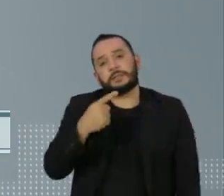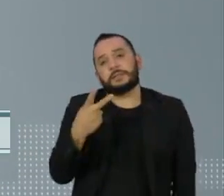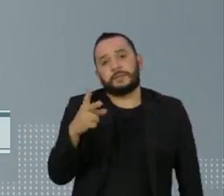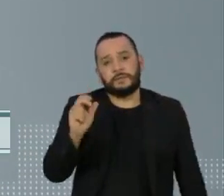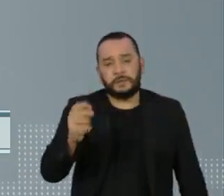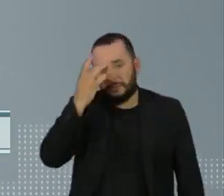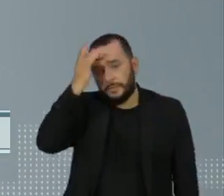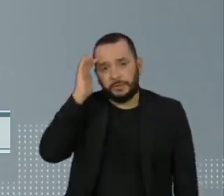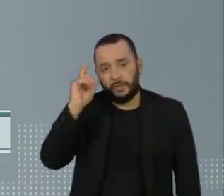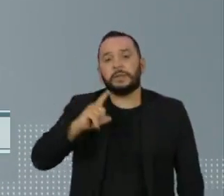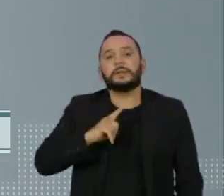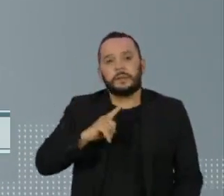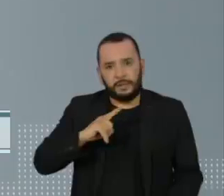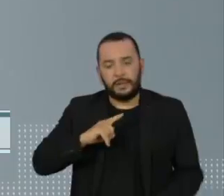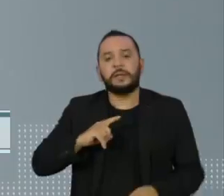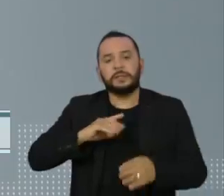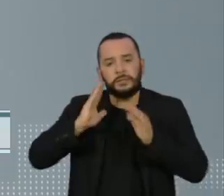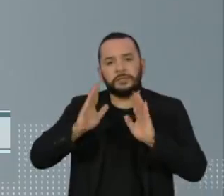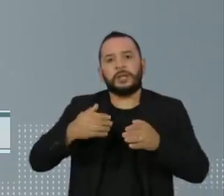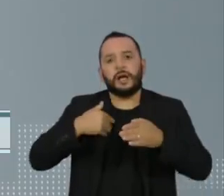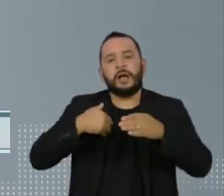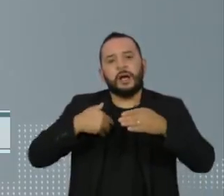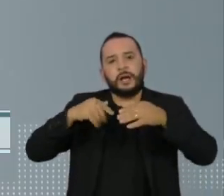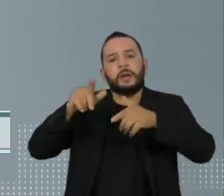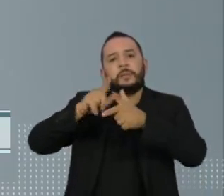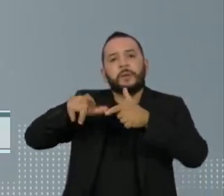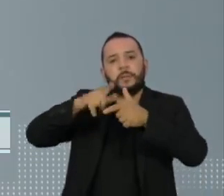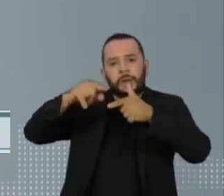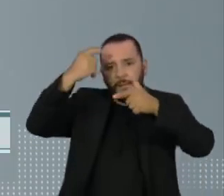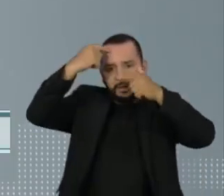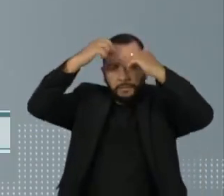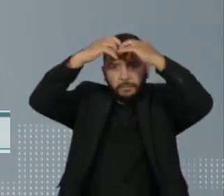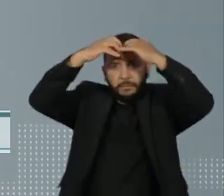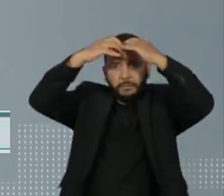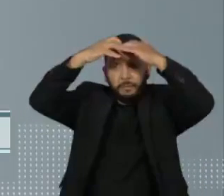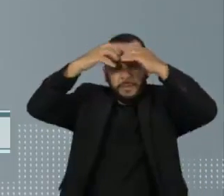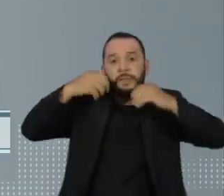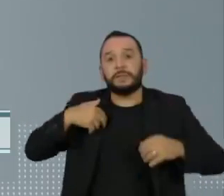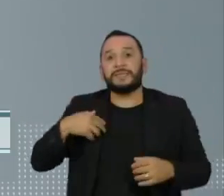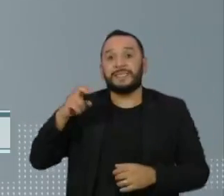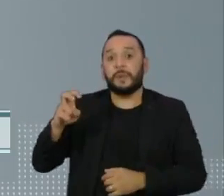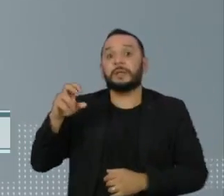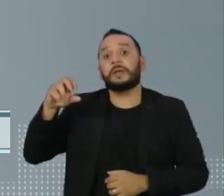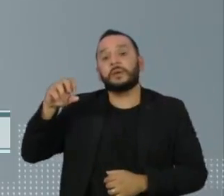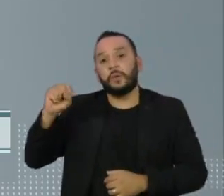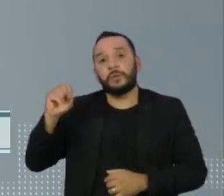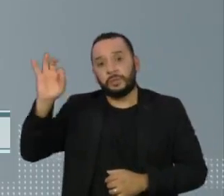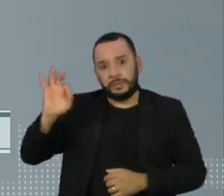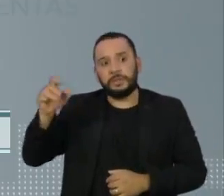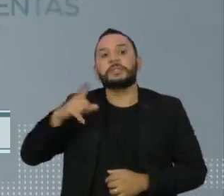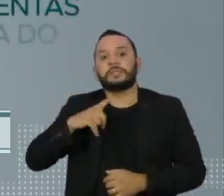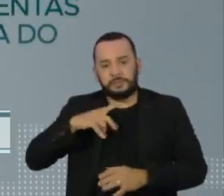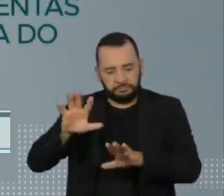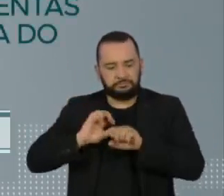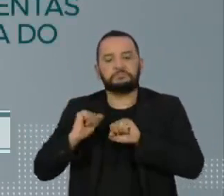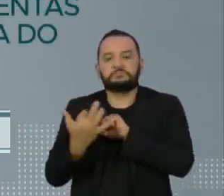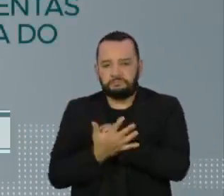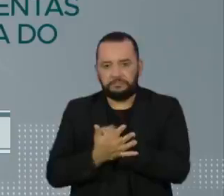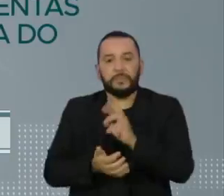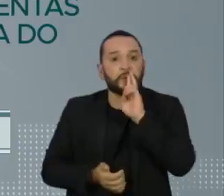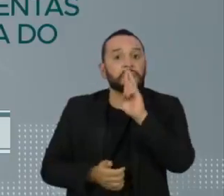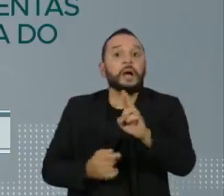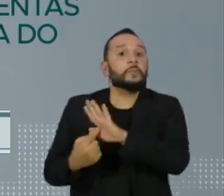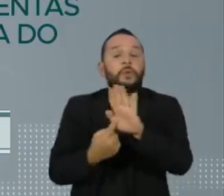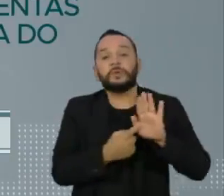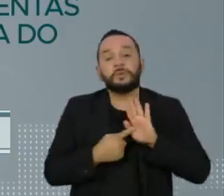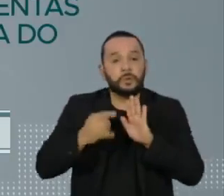pacientes com problemas neurológicos, sendo que 58 deles tinham covid-19. O resultado final apontou que os